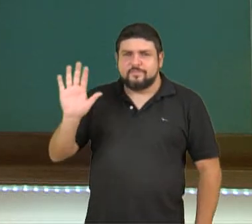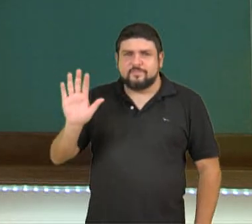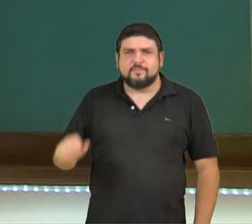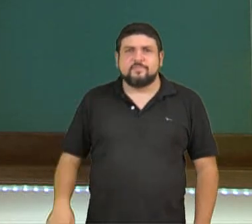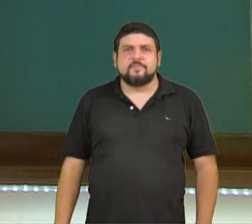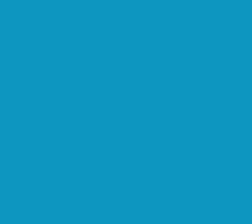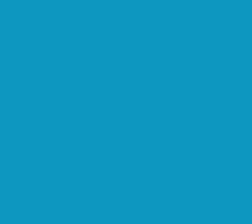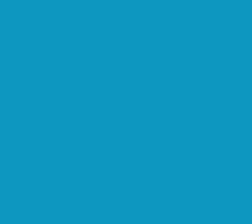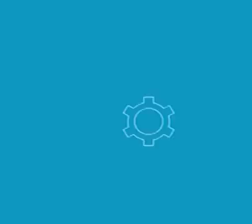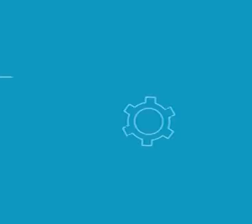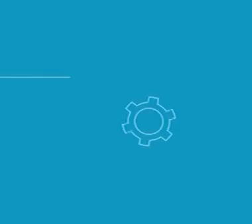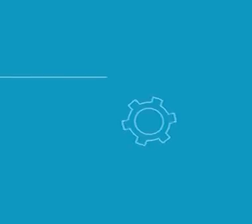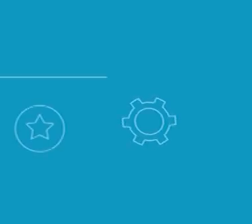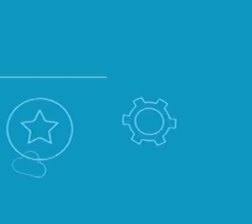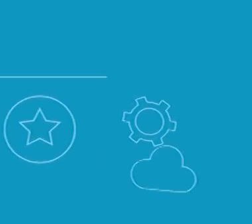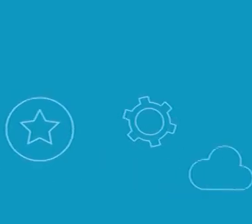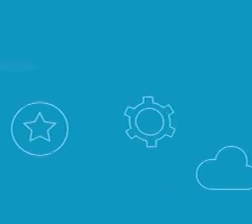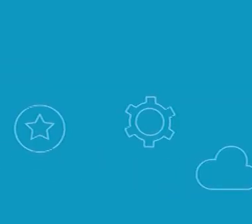breve.